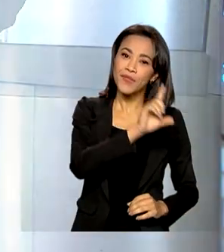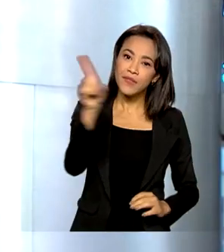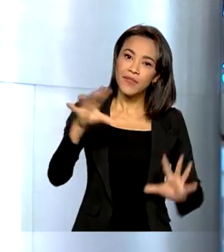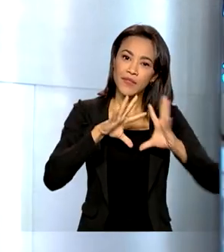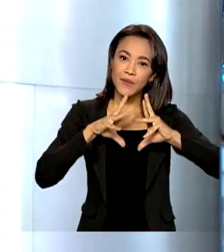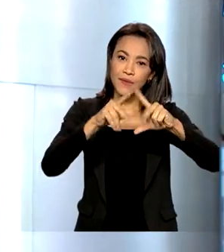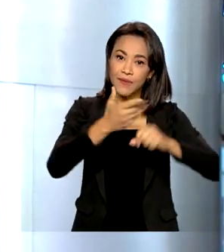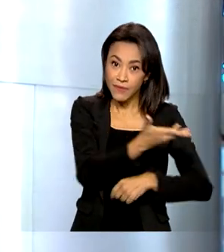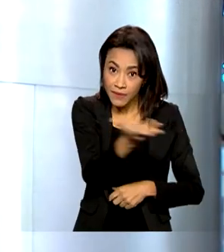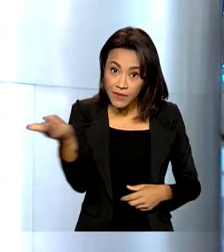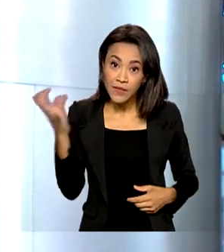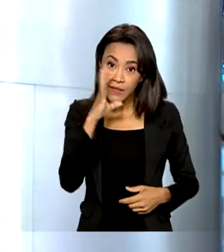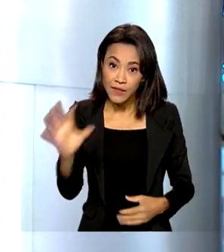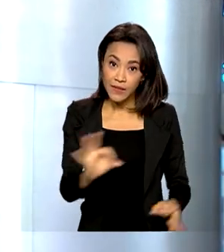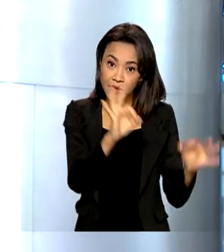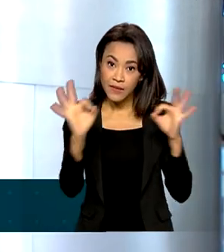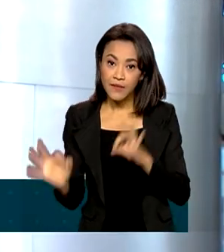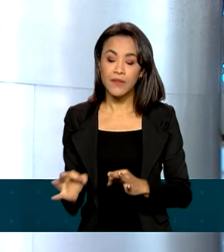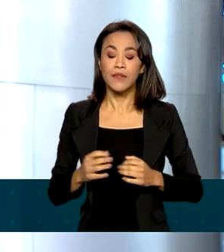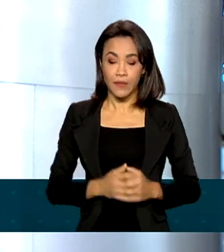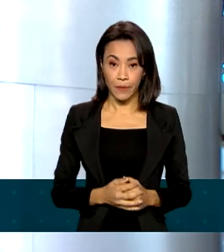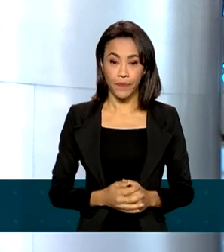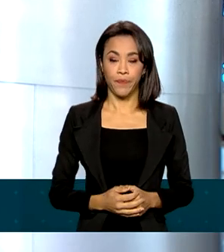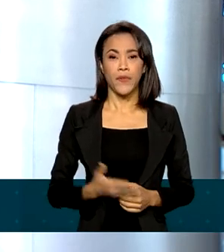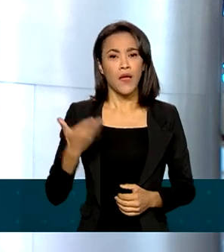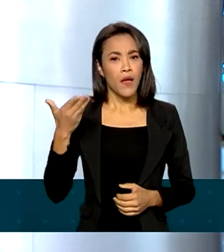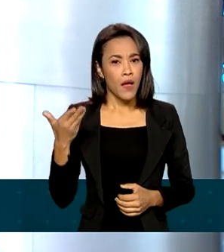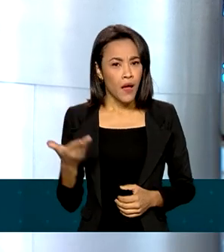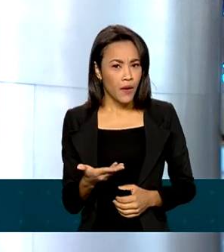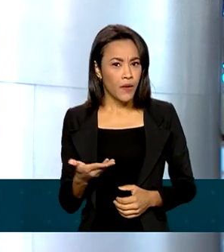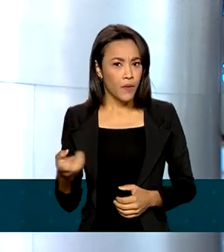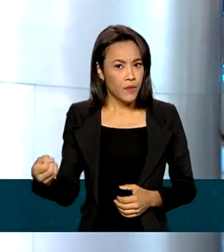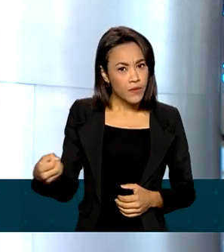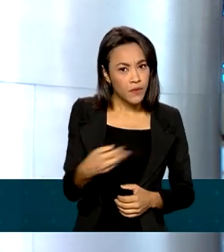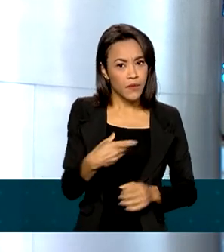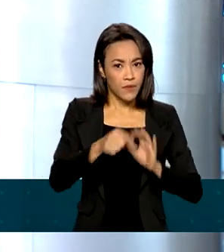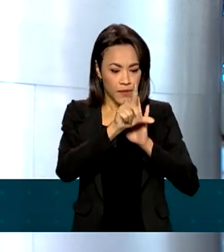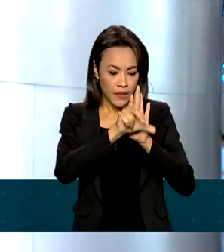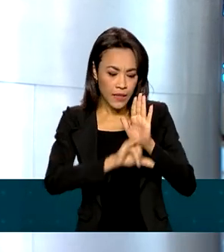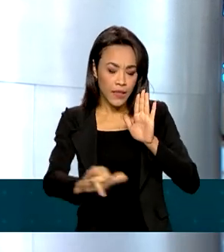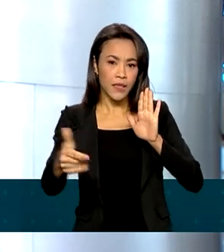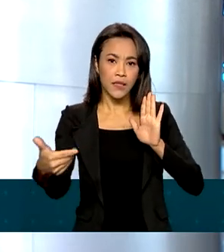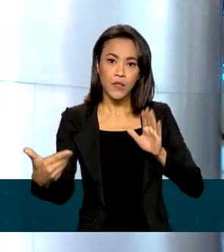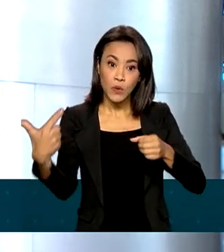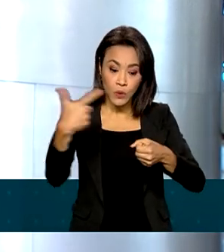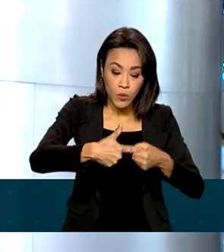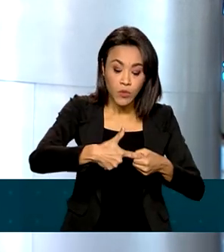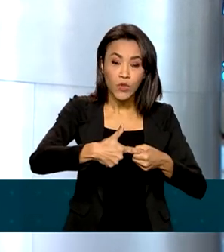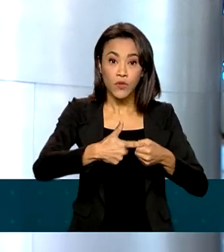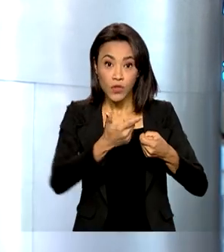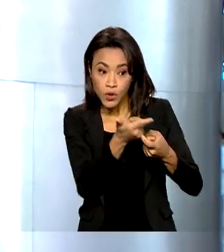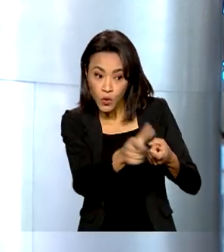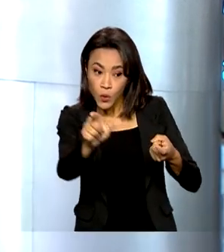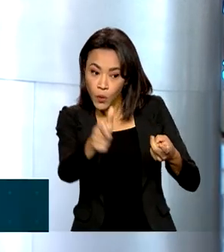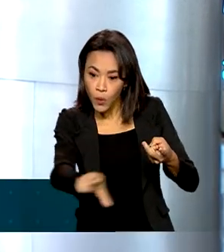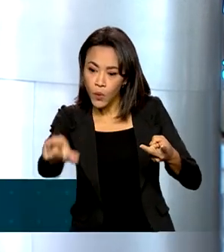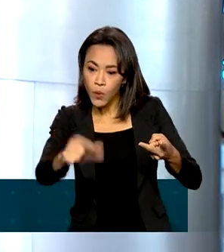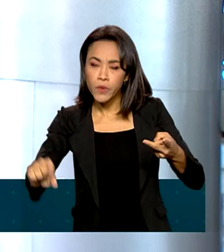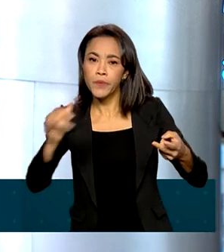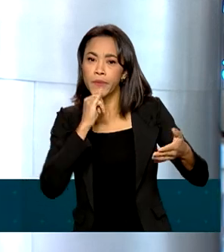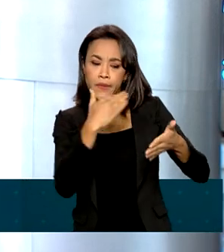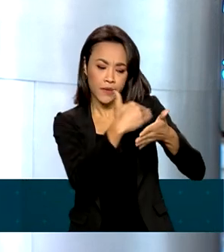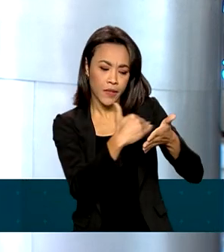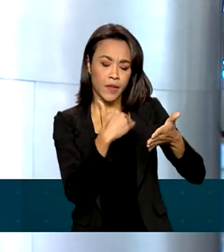todos que nos acompanham. É isso, a partir de agora com a nova lei, os combustíveis e outros itens como